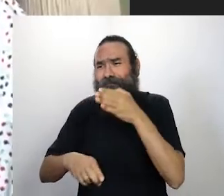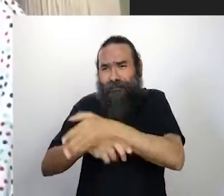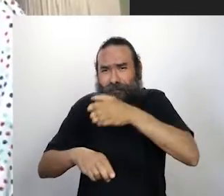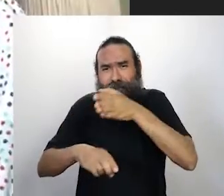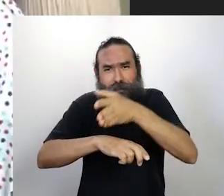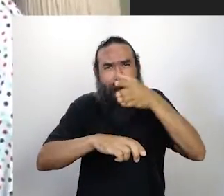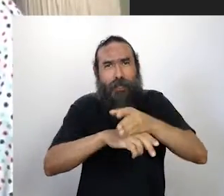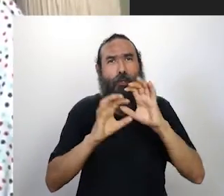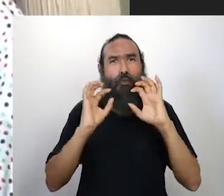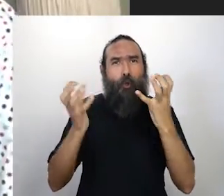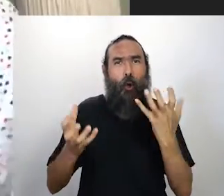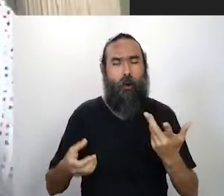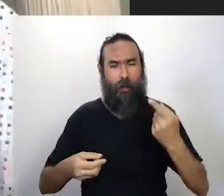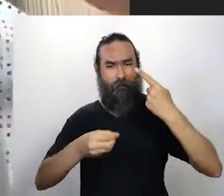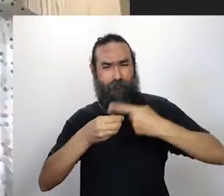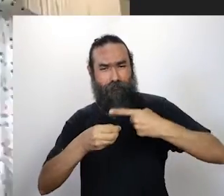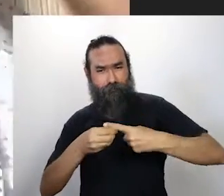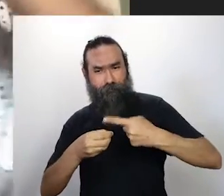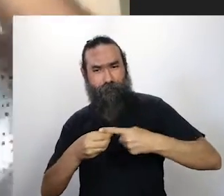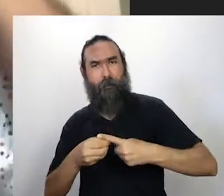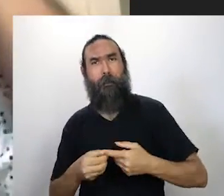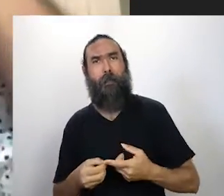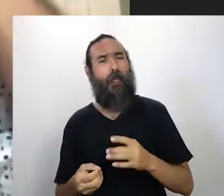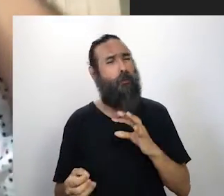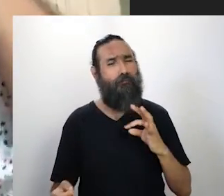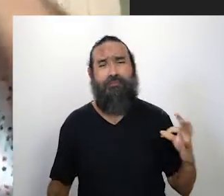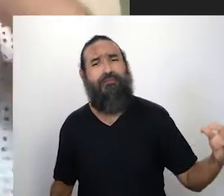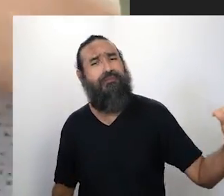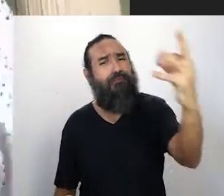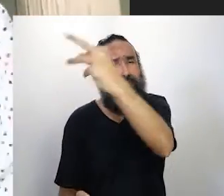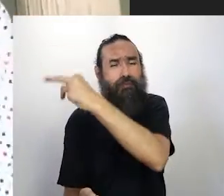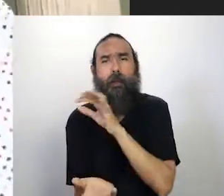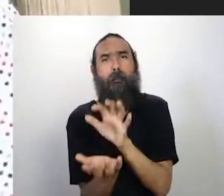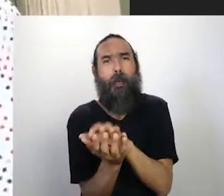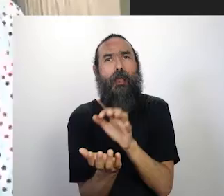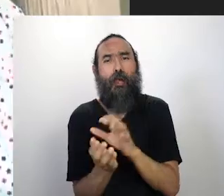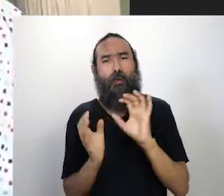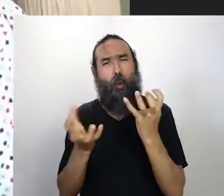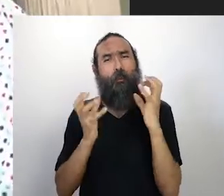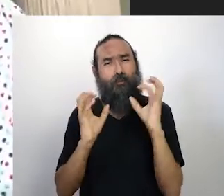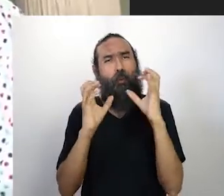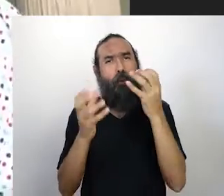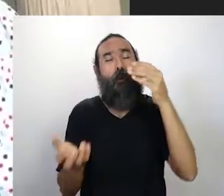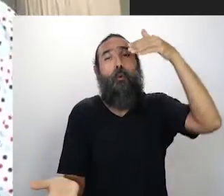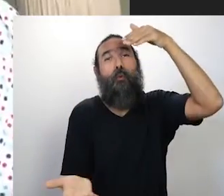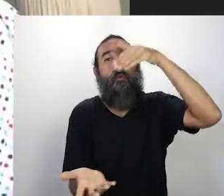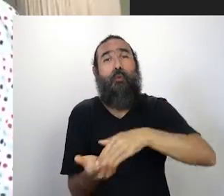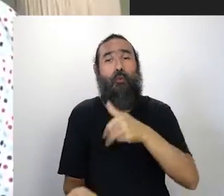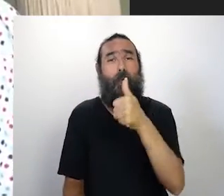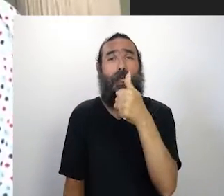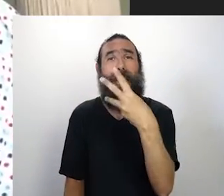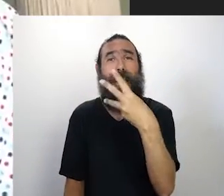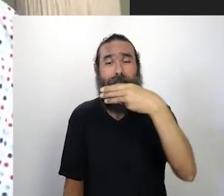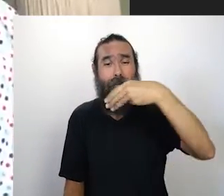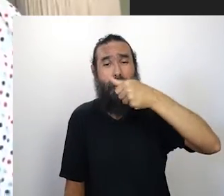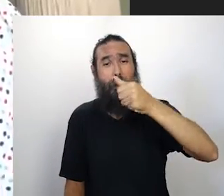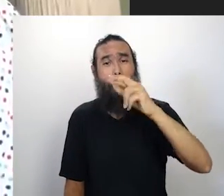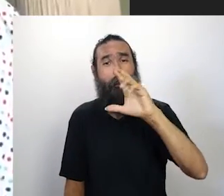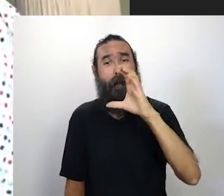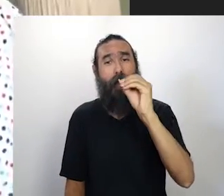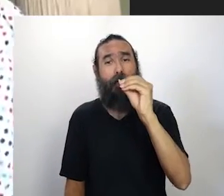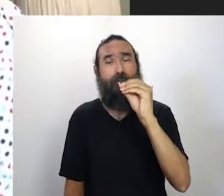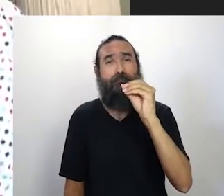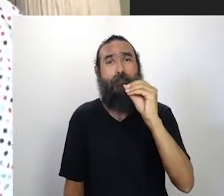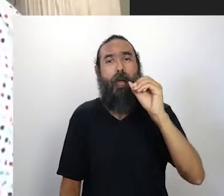Mata Norte, Pernambuco em peso, aí faz o último show no dia 13 de março, aí daqui a pouco vem essa bomba,